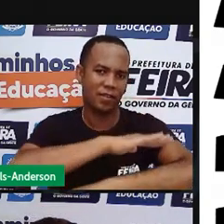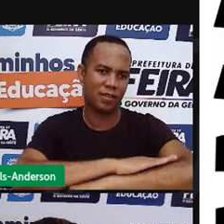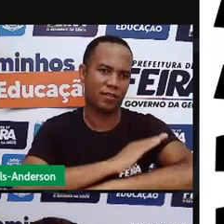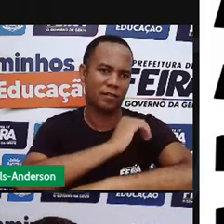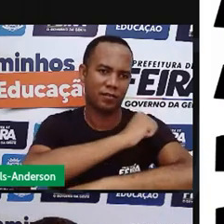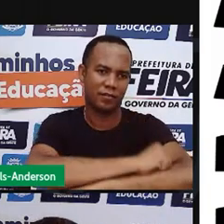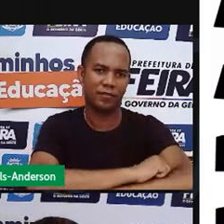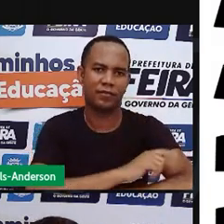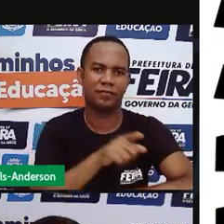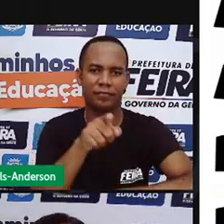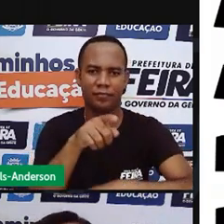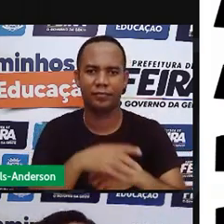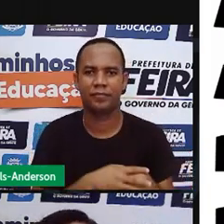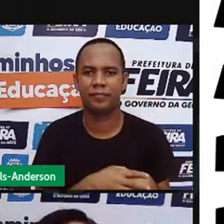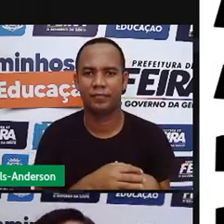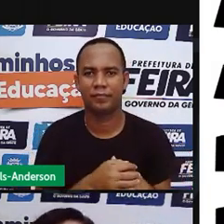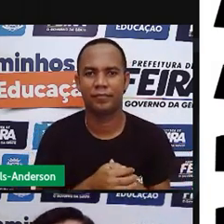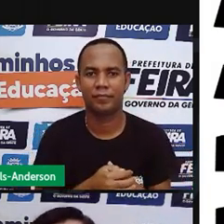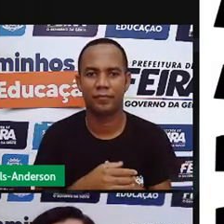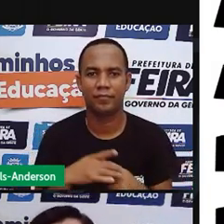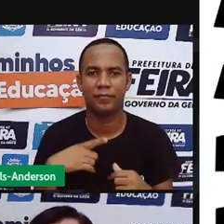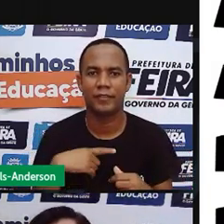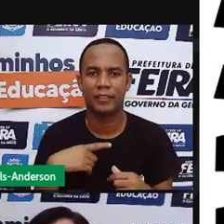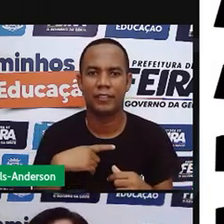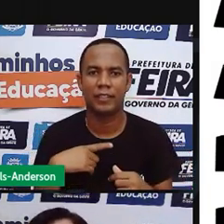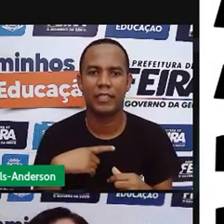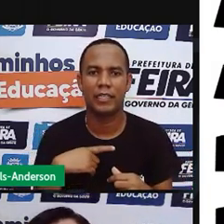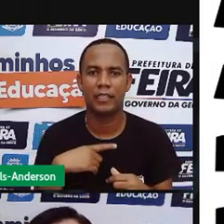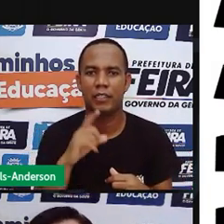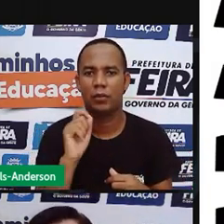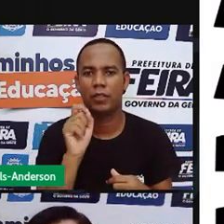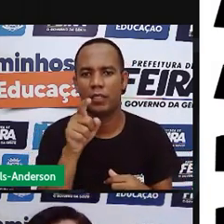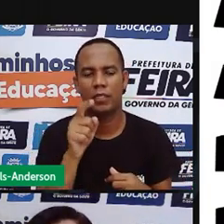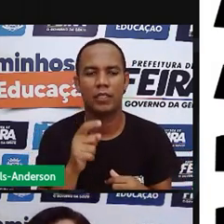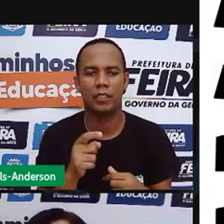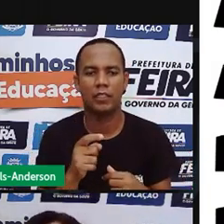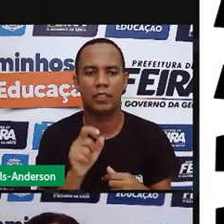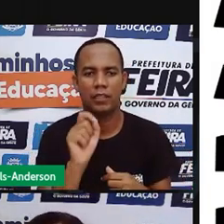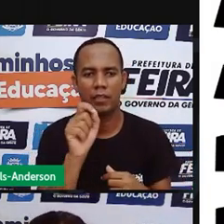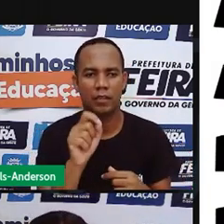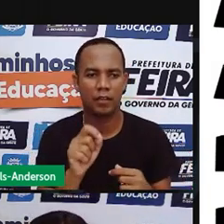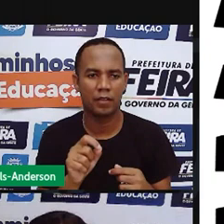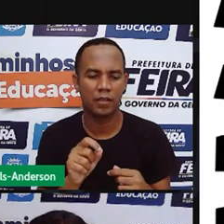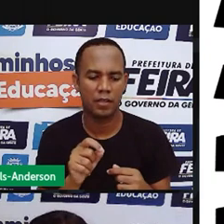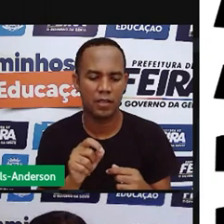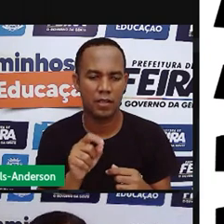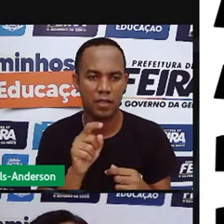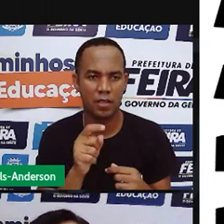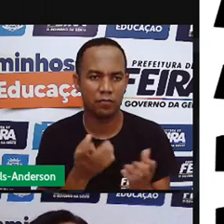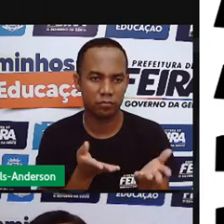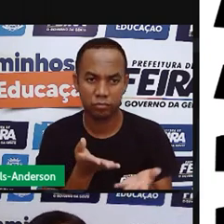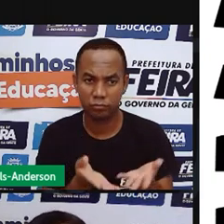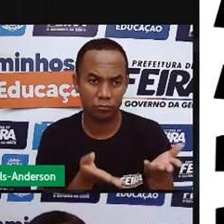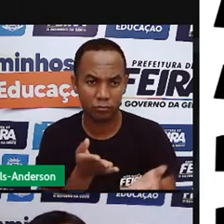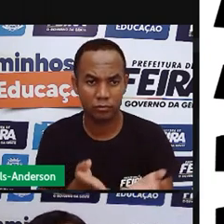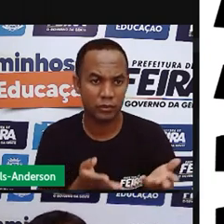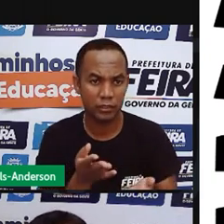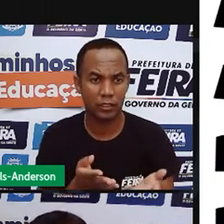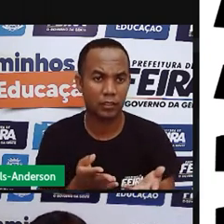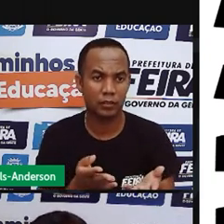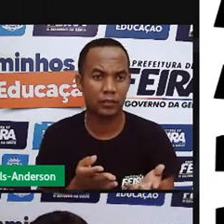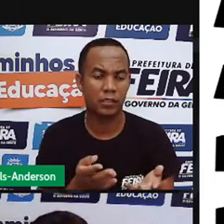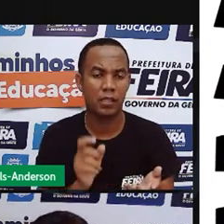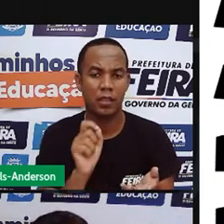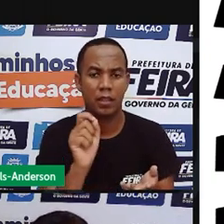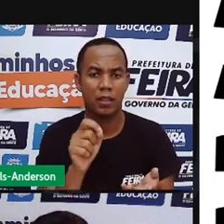sapo. É. Então, rã e cultura. a criação das rãs. Não é aquele sapo